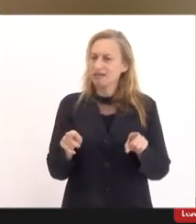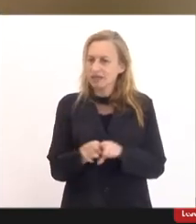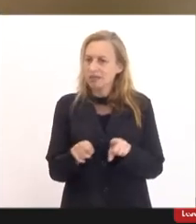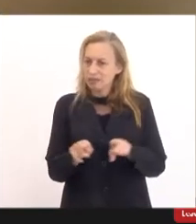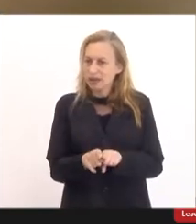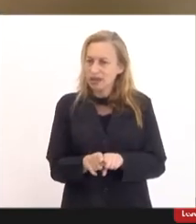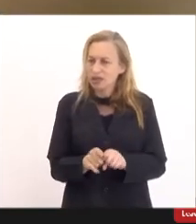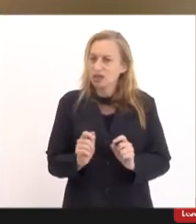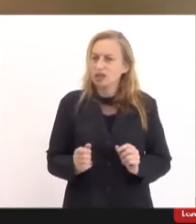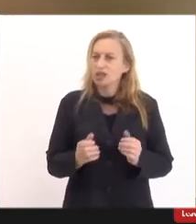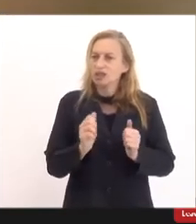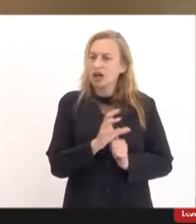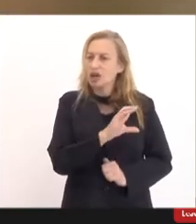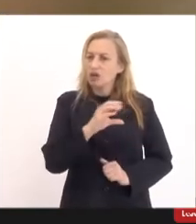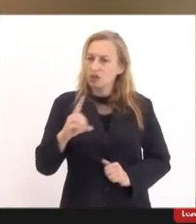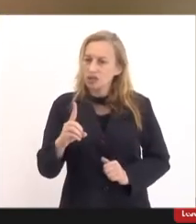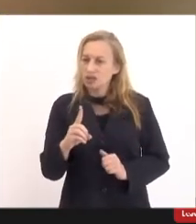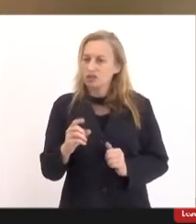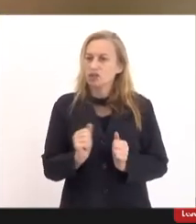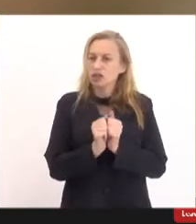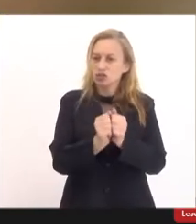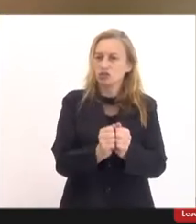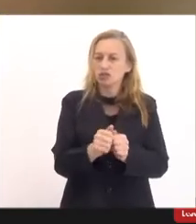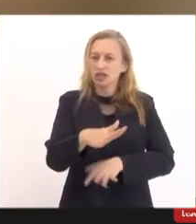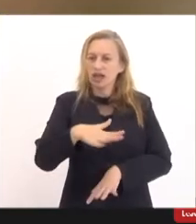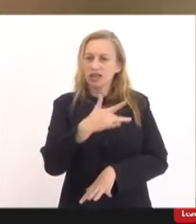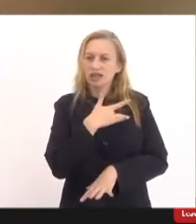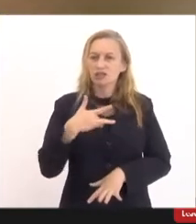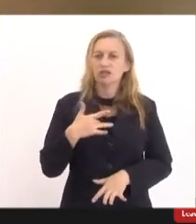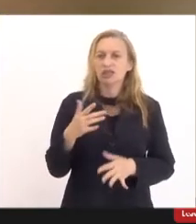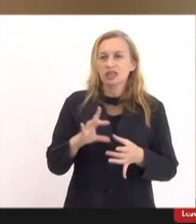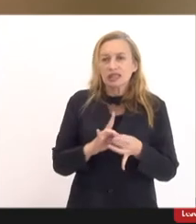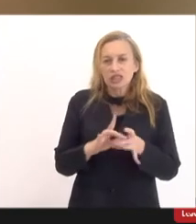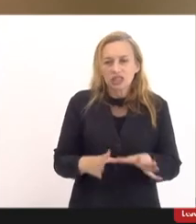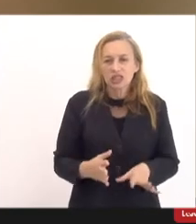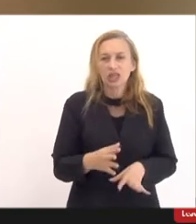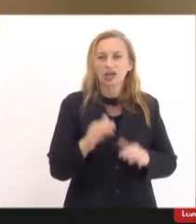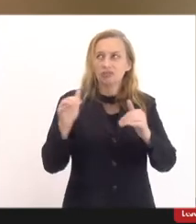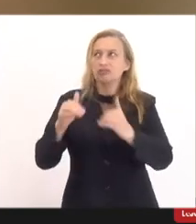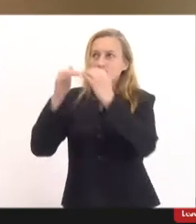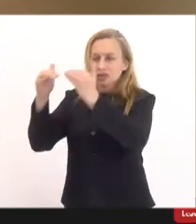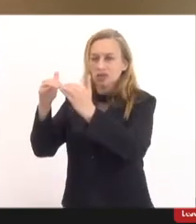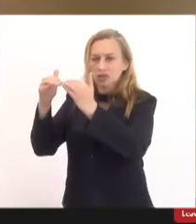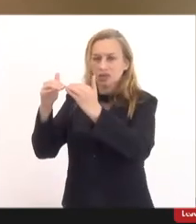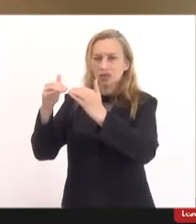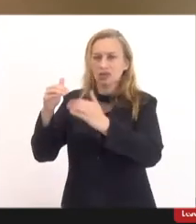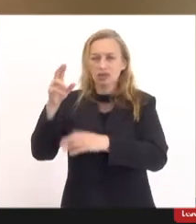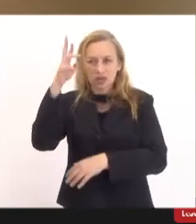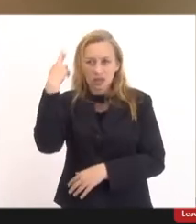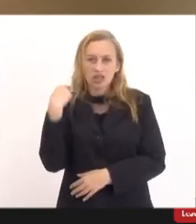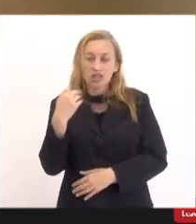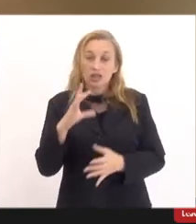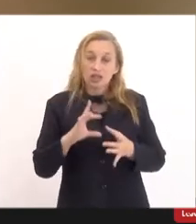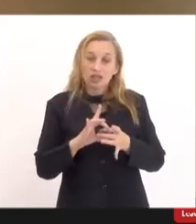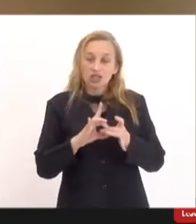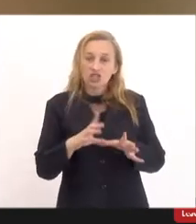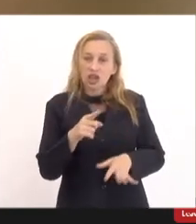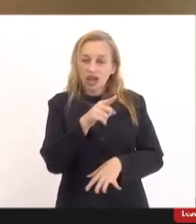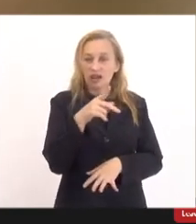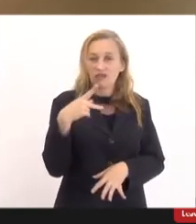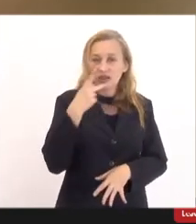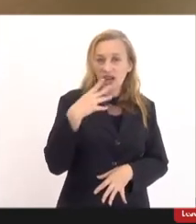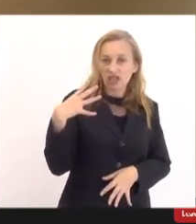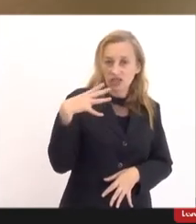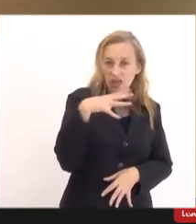as questões relacionadas à saúde. Se vossa excelência me permitir, eu passaria direto a palavra para ela em mais ou menos cinco minutos.